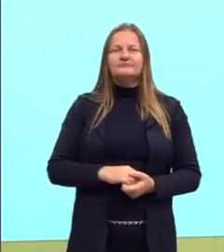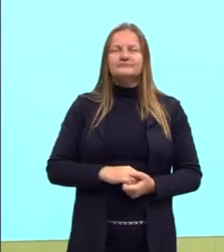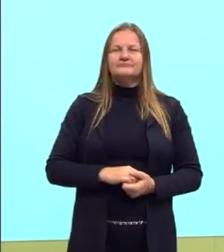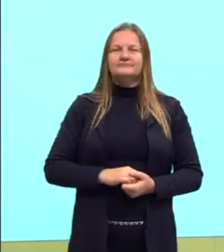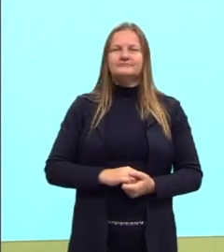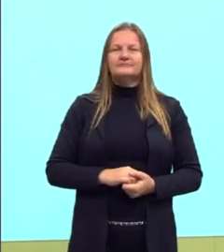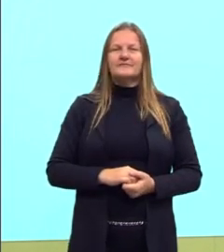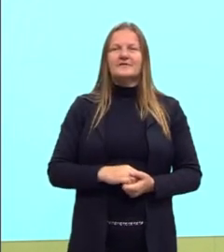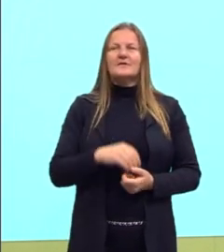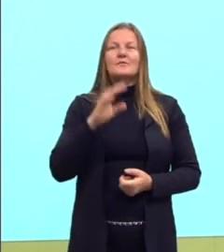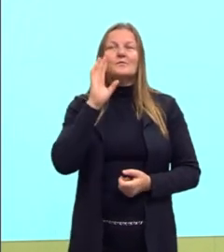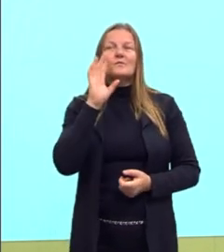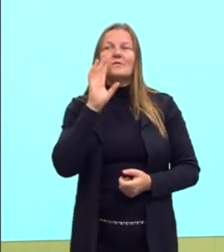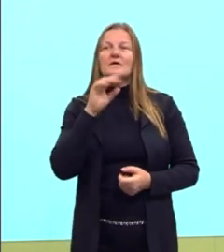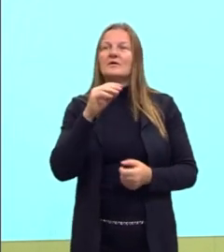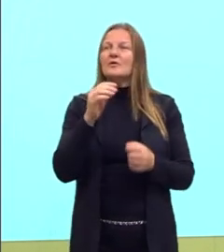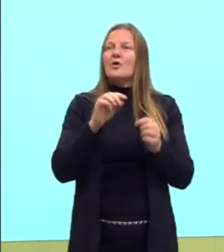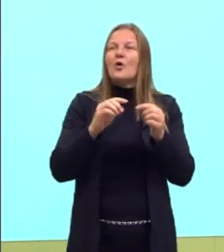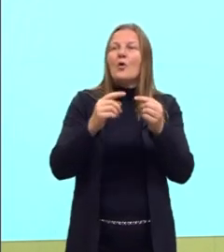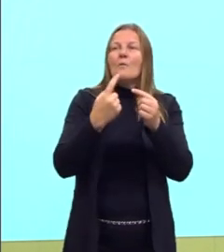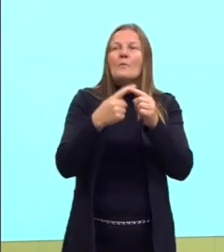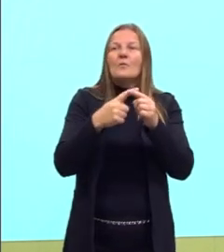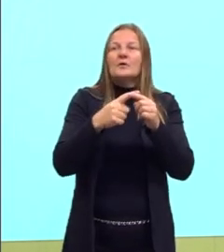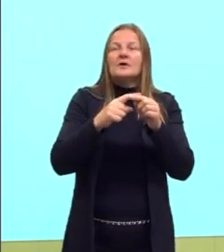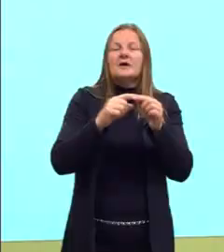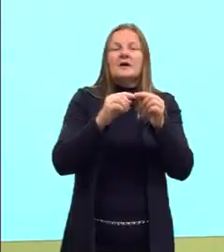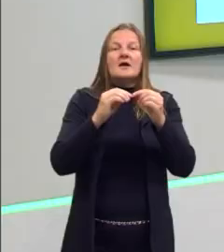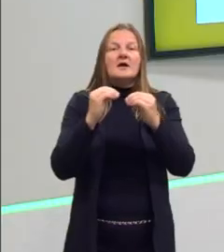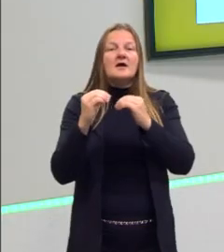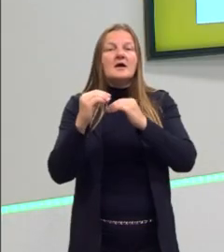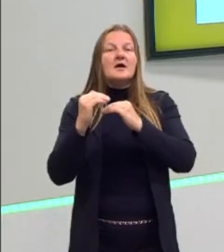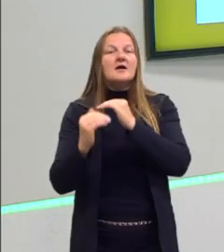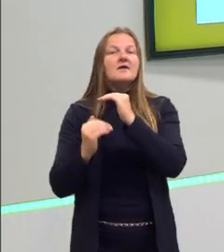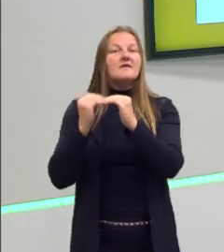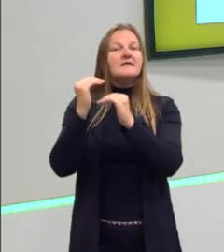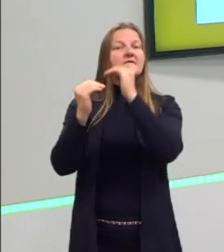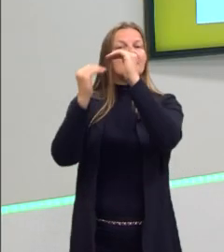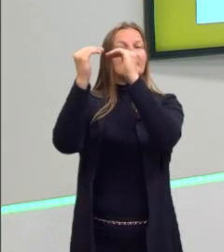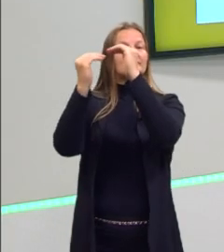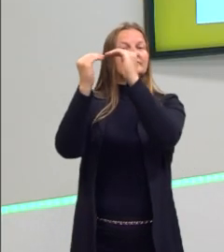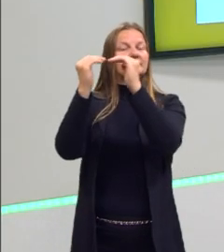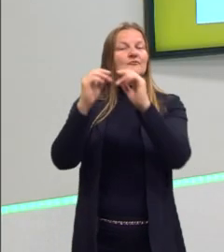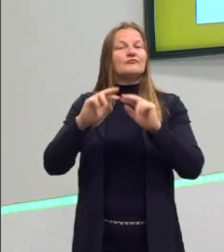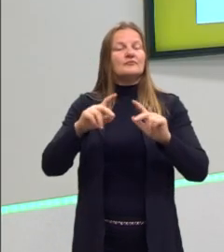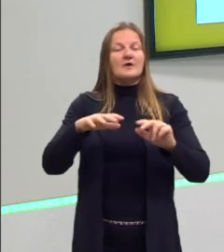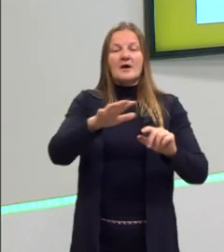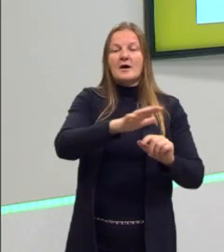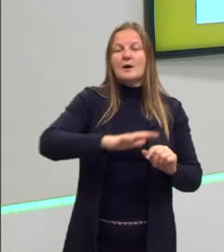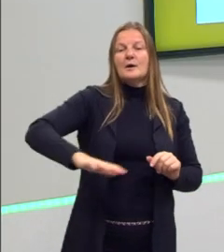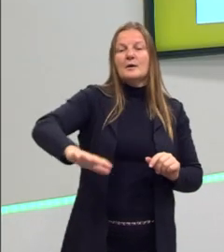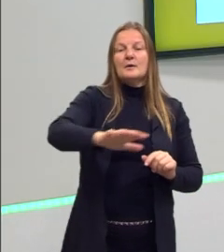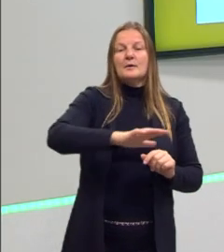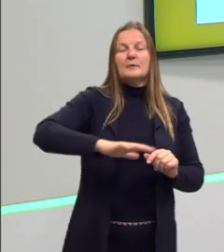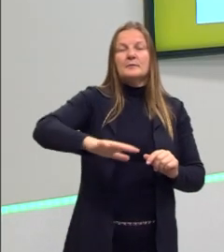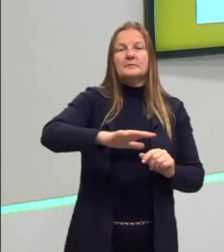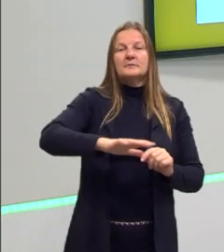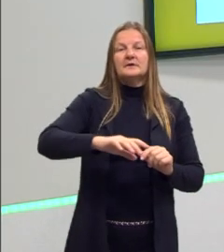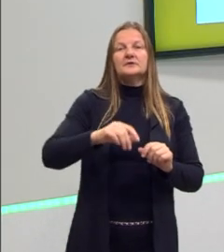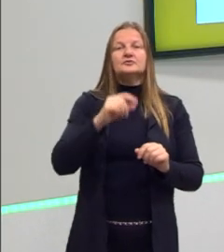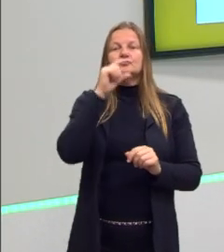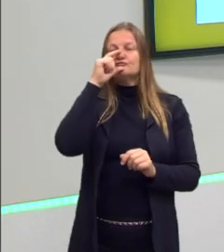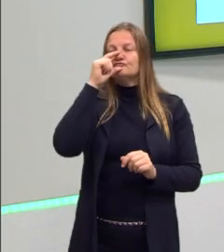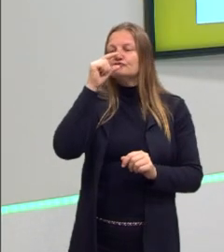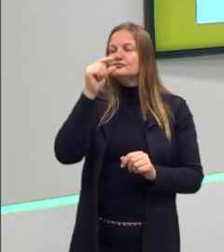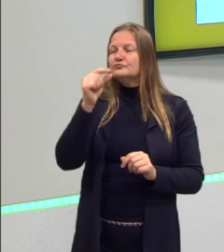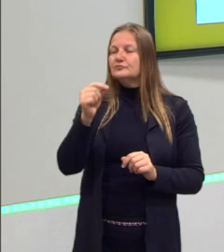O ambiente caminhando junto com a evolução. Então, os pássaros que tinham bicos